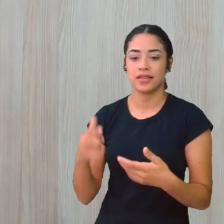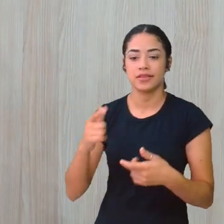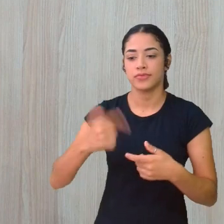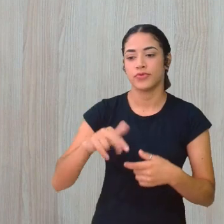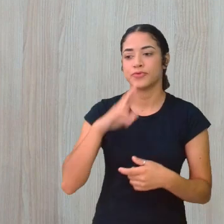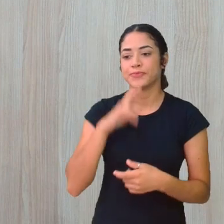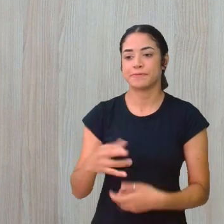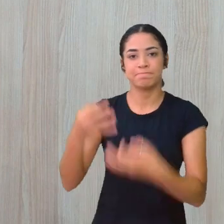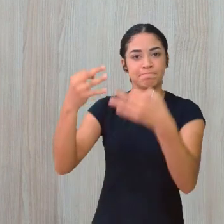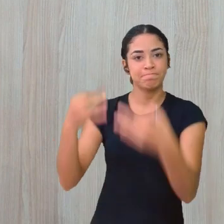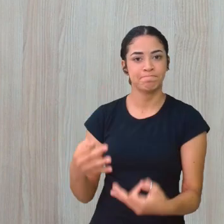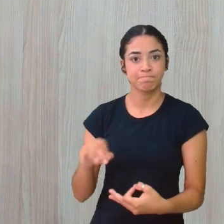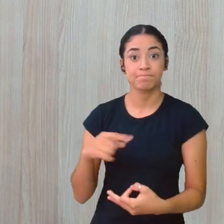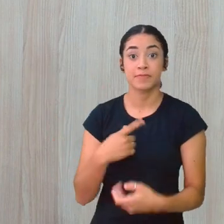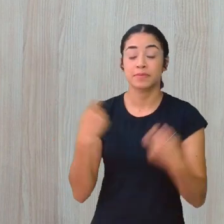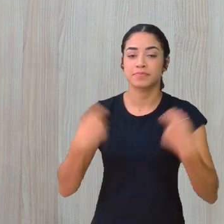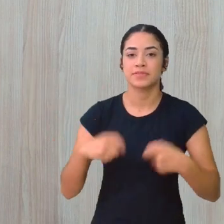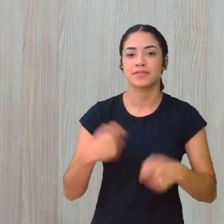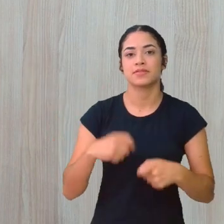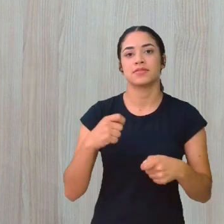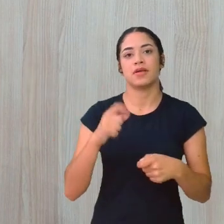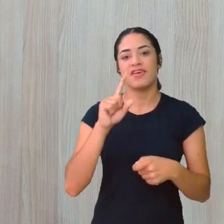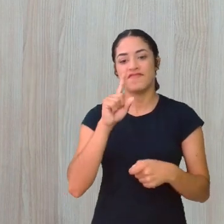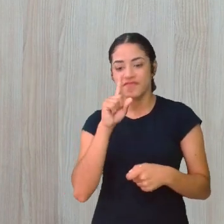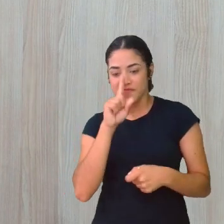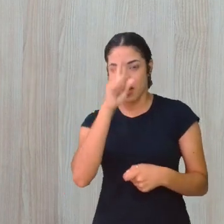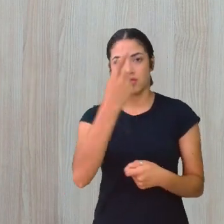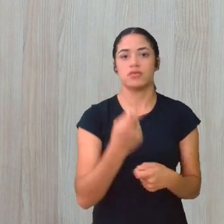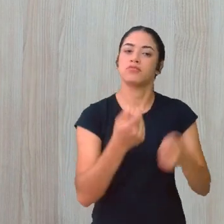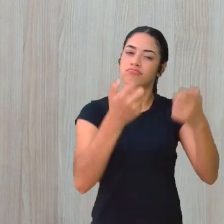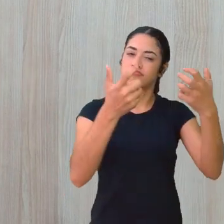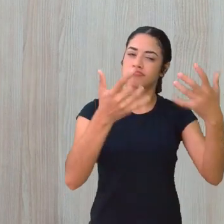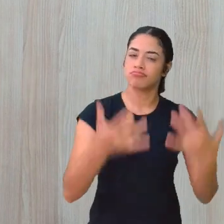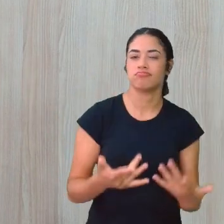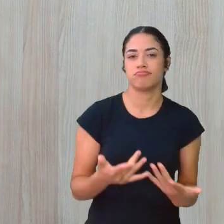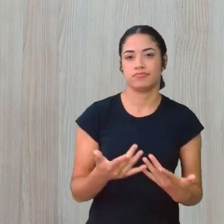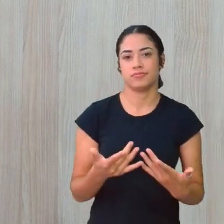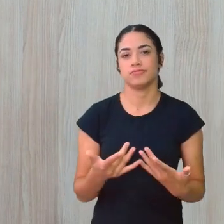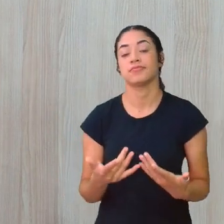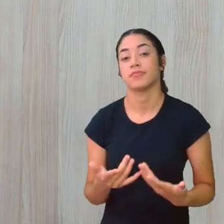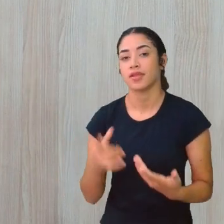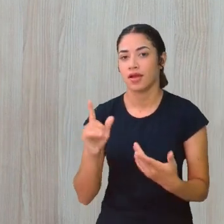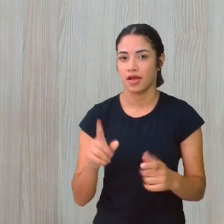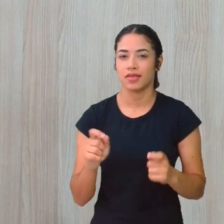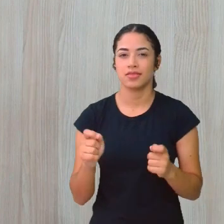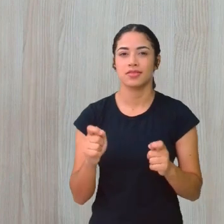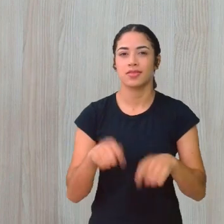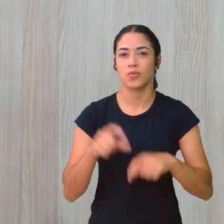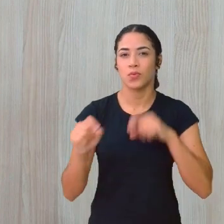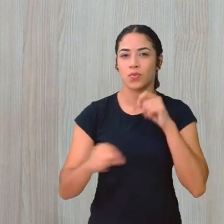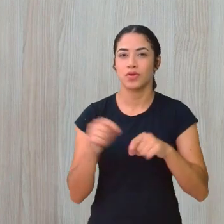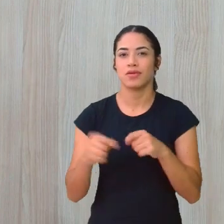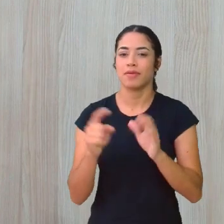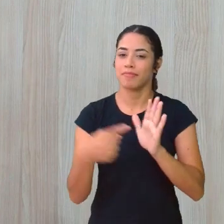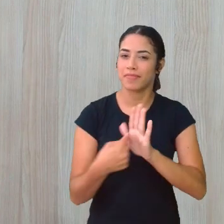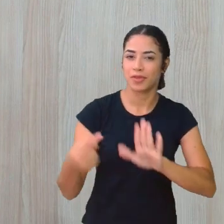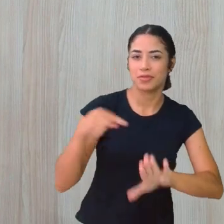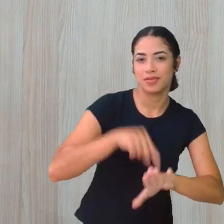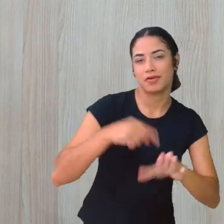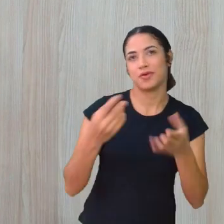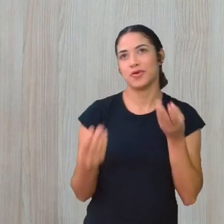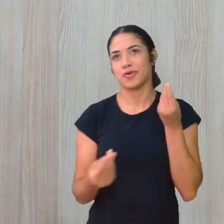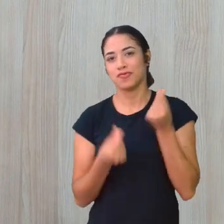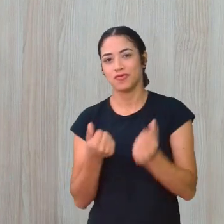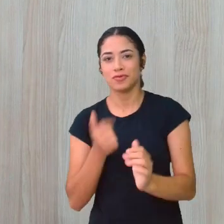E aí você precisa Ocupar Exatamente Esse espaço Da explicação E aí você faz De maneira metafórica De maneira